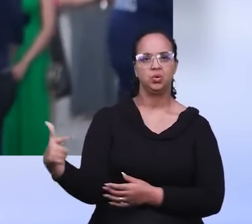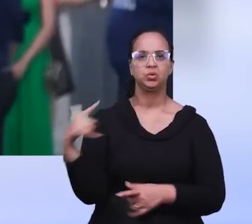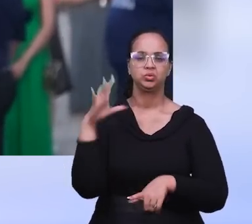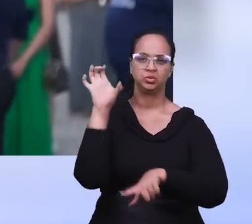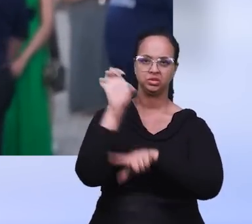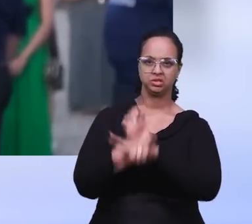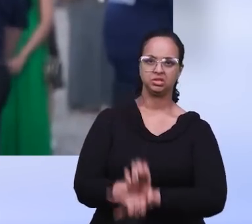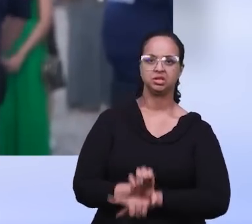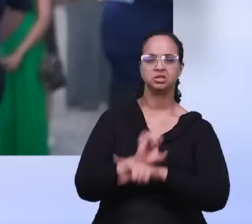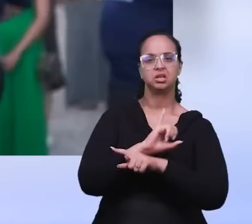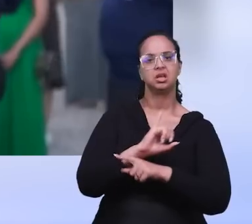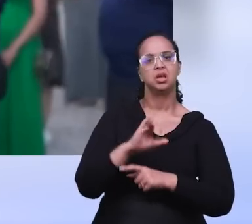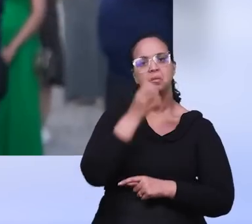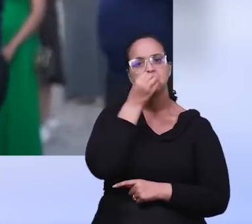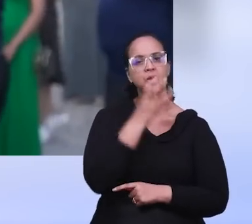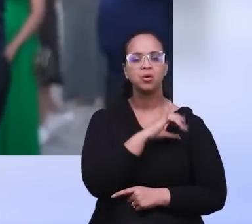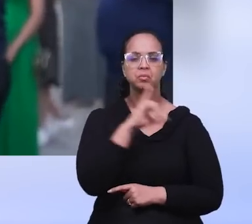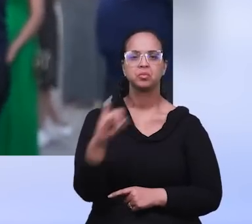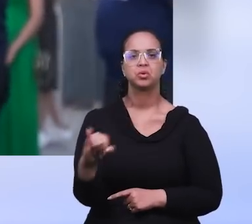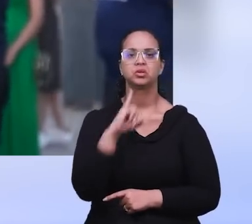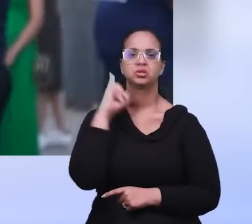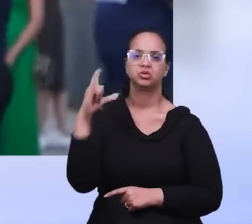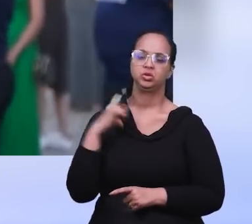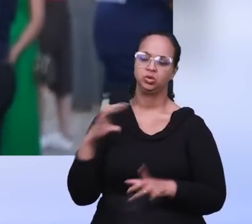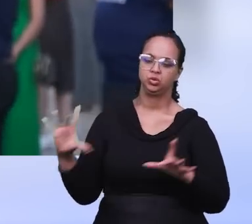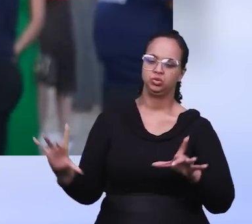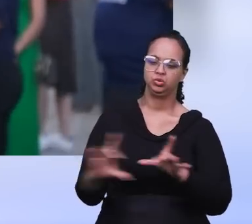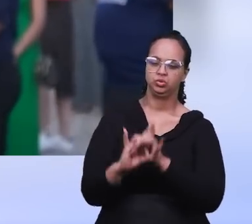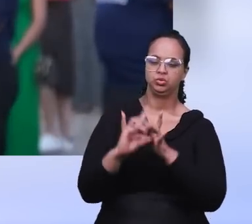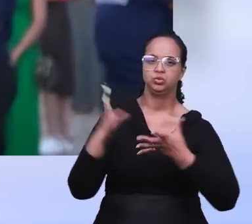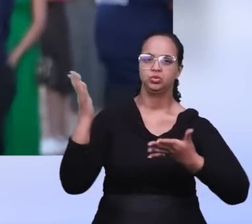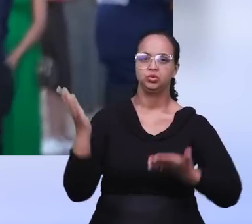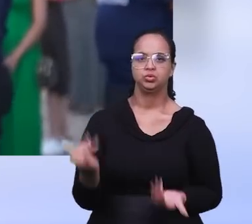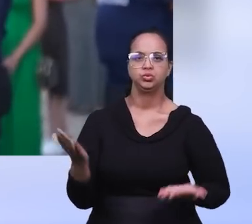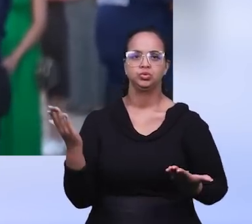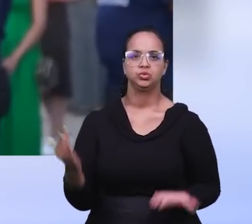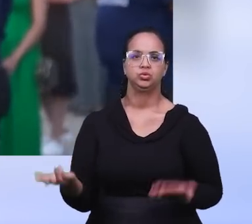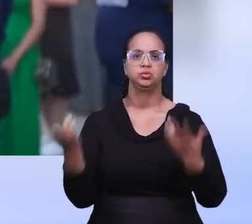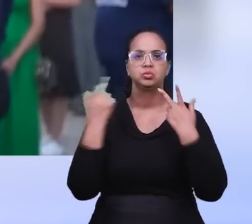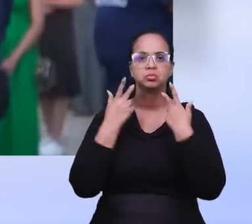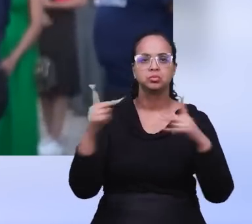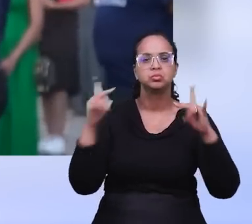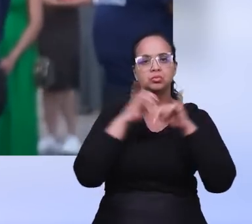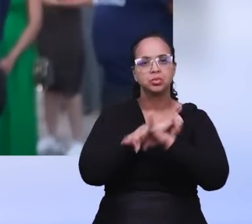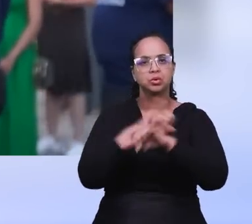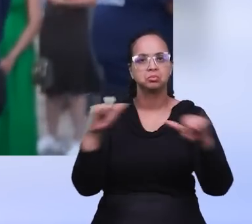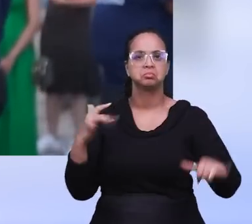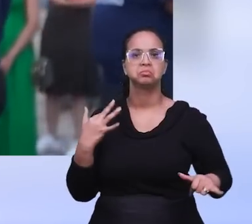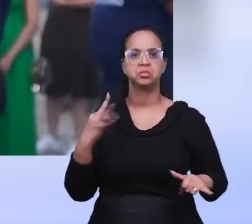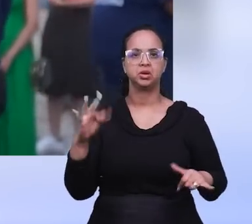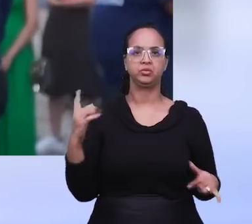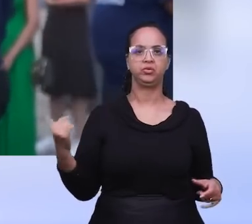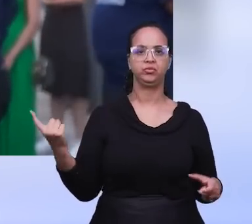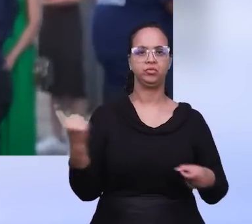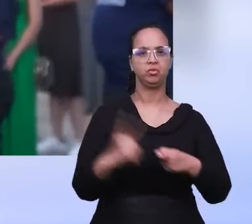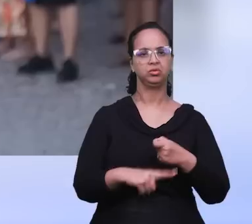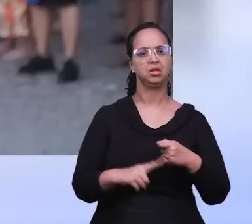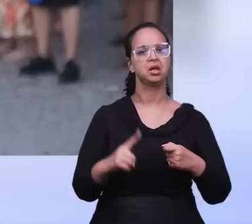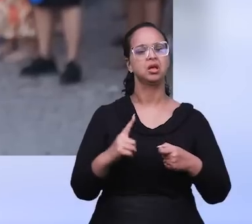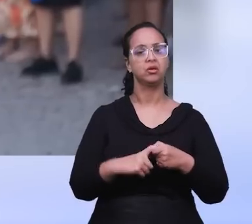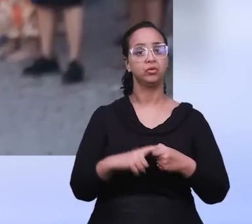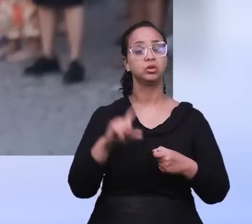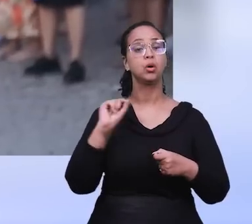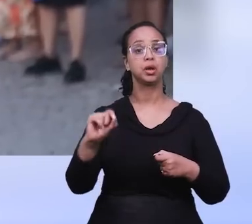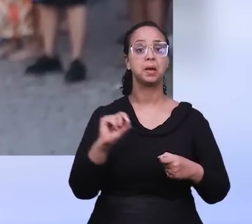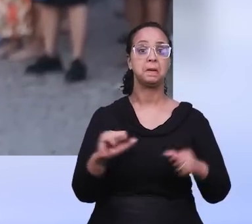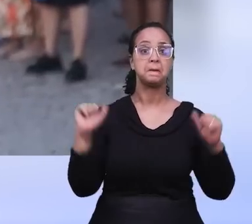outros estados, e é muito bom integrar os jovens e juntos proclamar a mensagem que Jesus em breve voltará. Foi